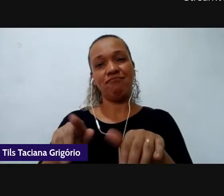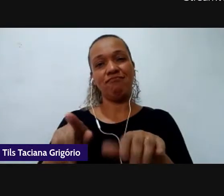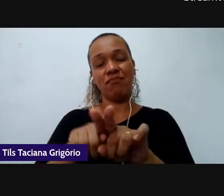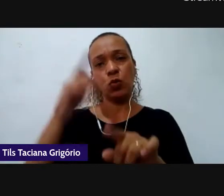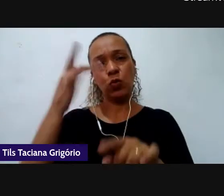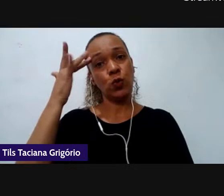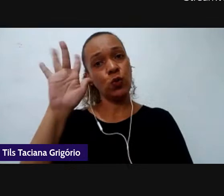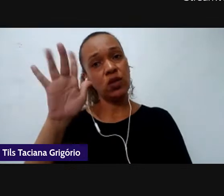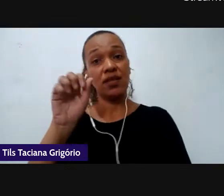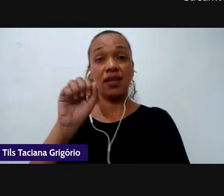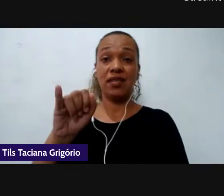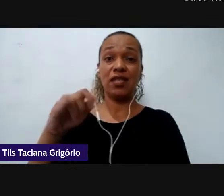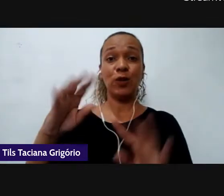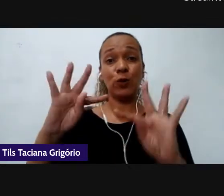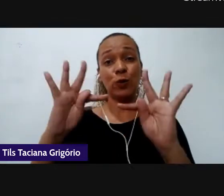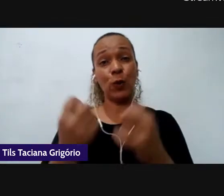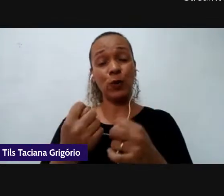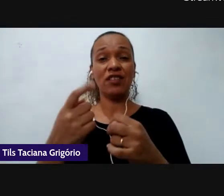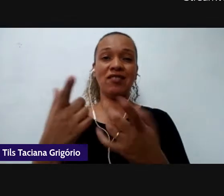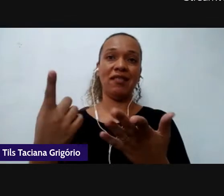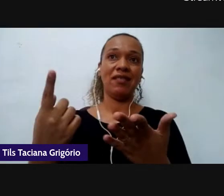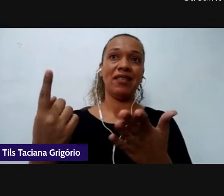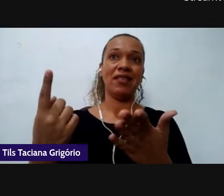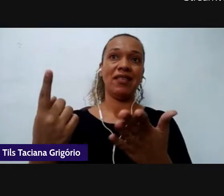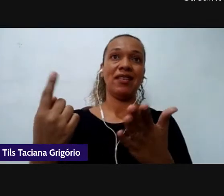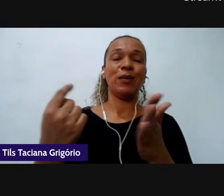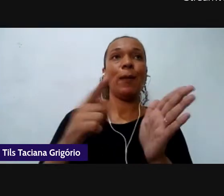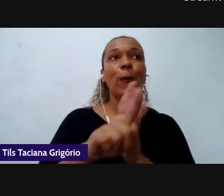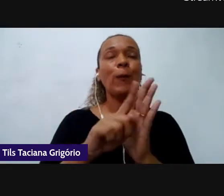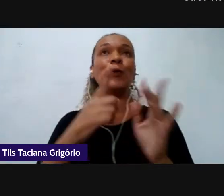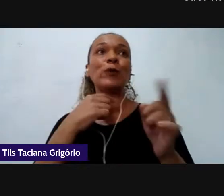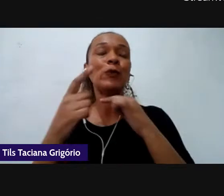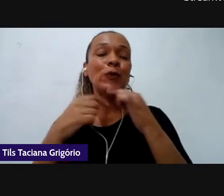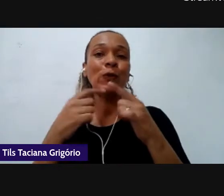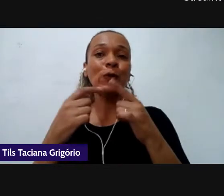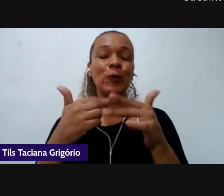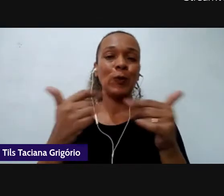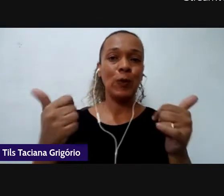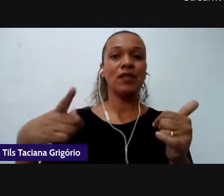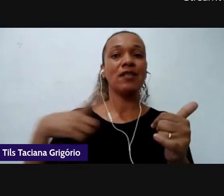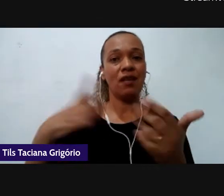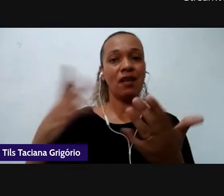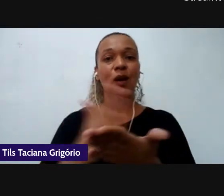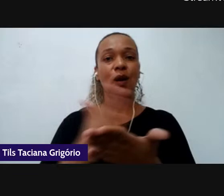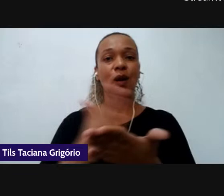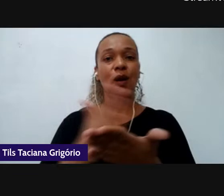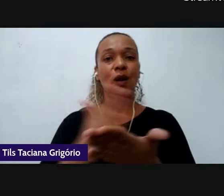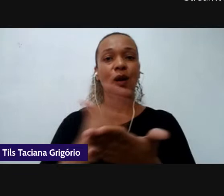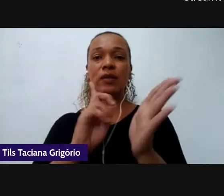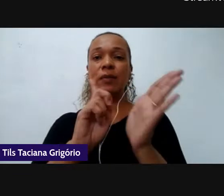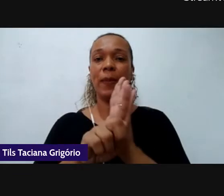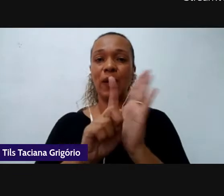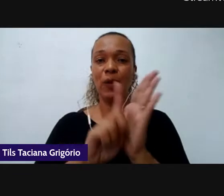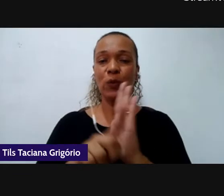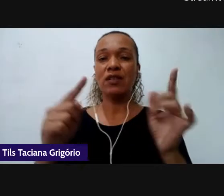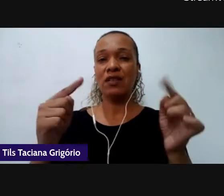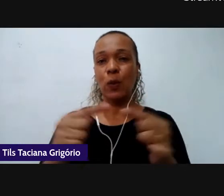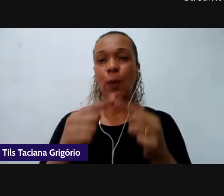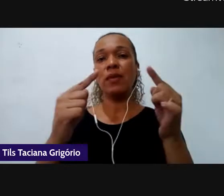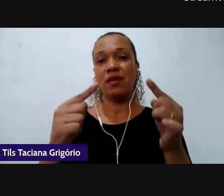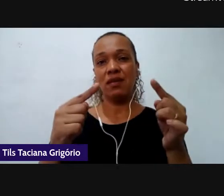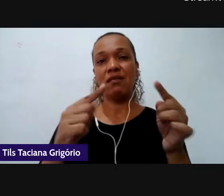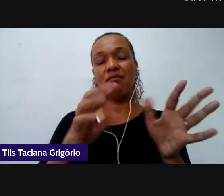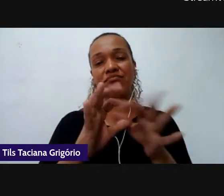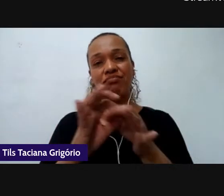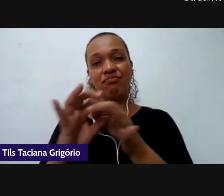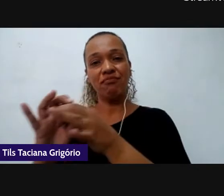eu trouxe todas as questões né em algumas perguntas já relacionadas com as respostas e aí eu vou